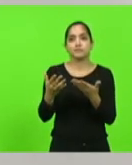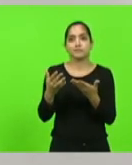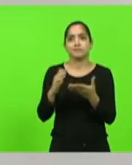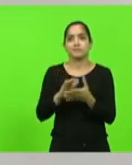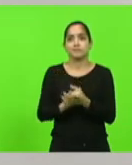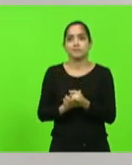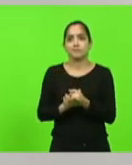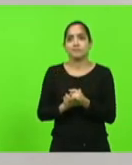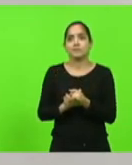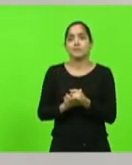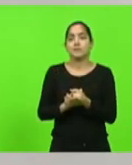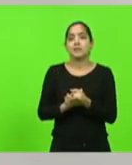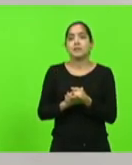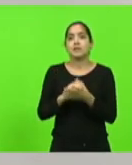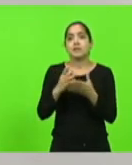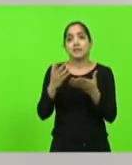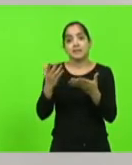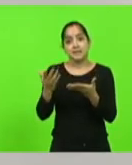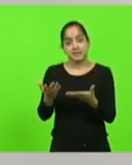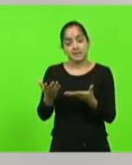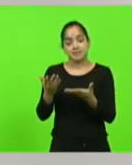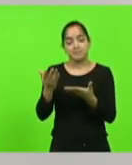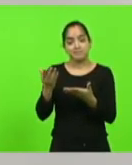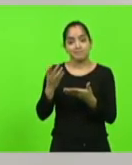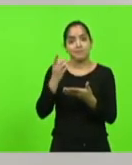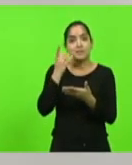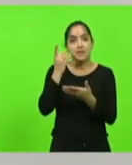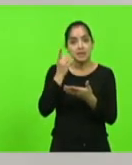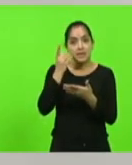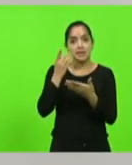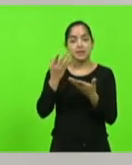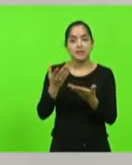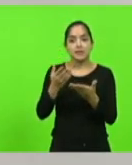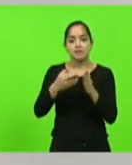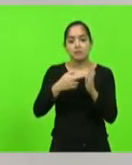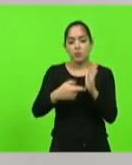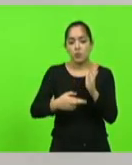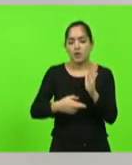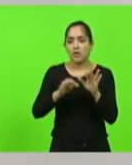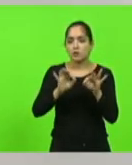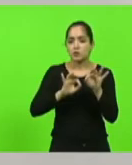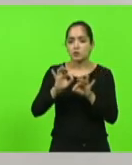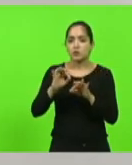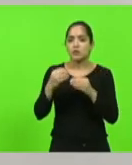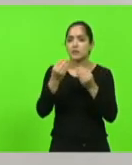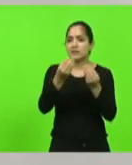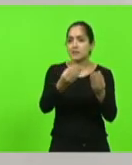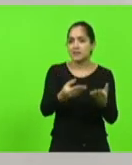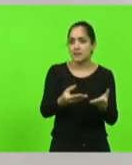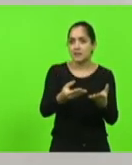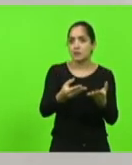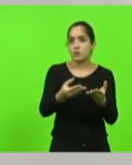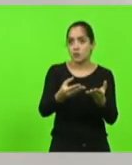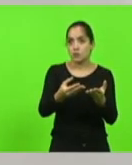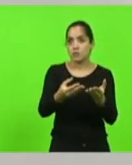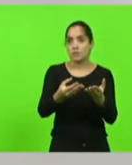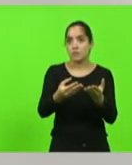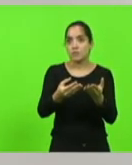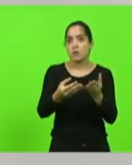corporativismo. E o deputado, ele entregou um relatório escandaloso, um parecer